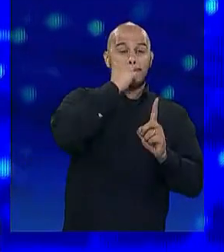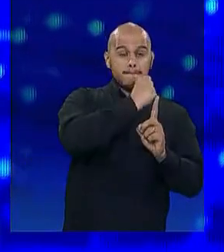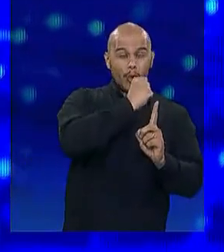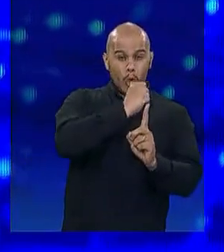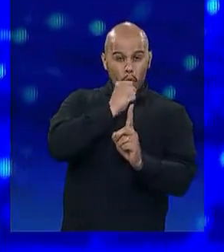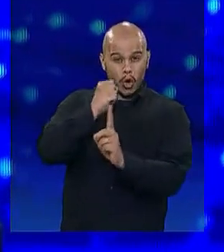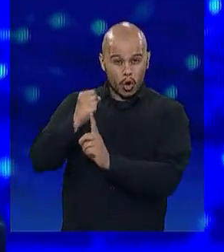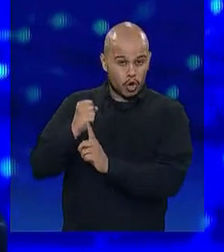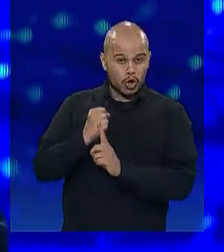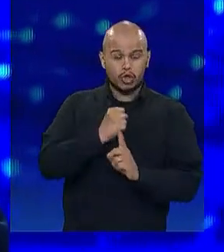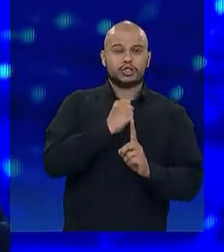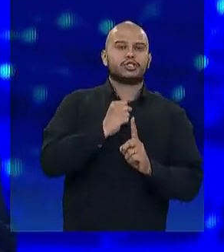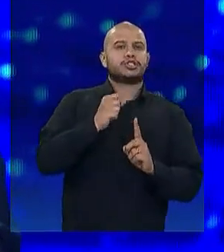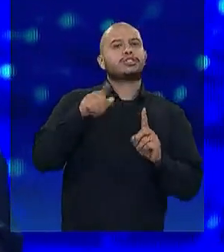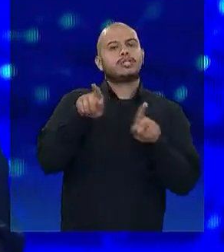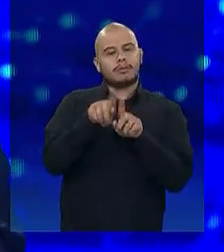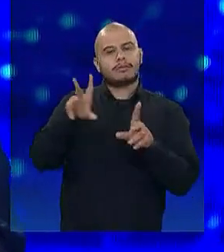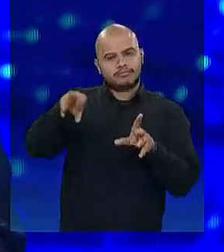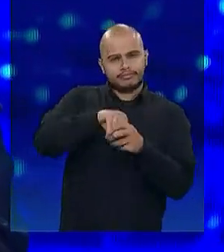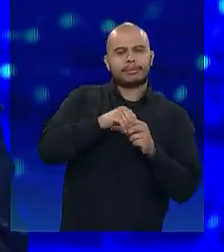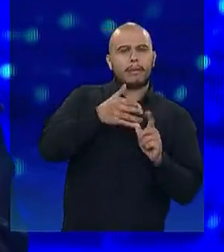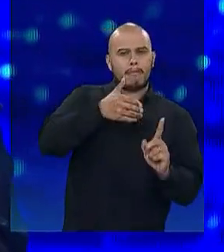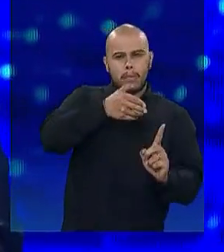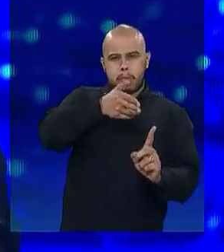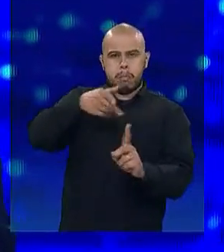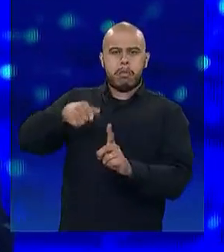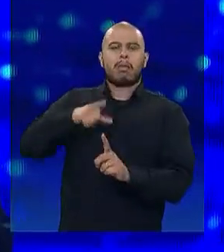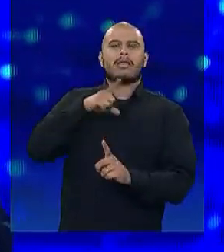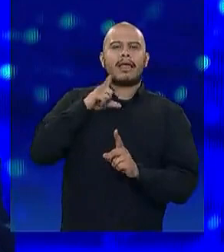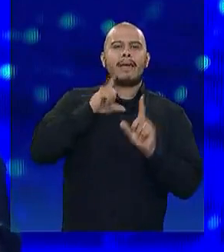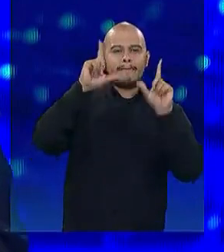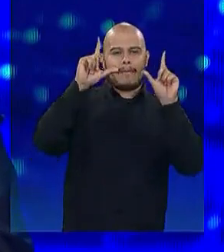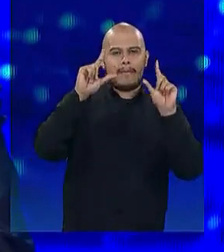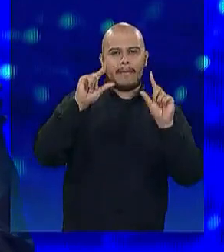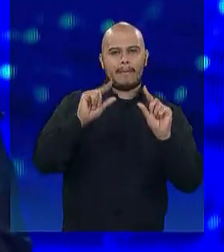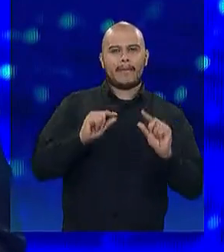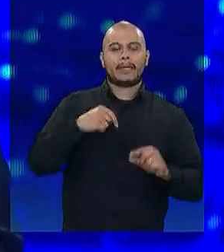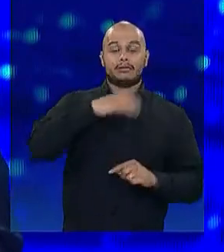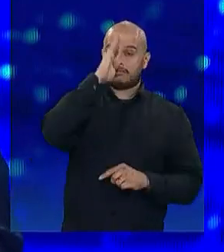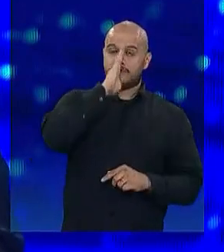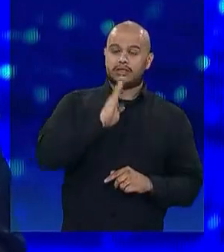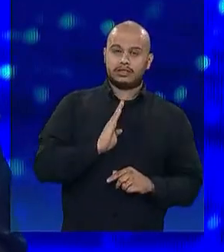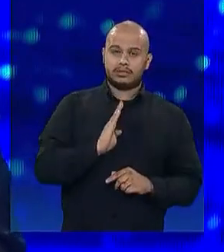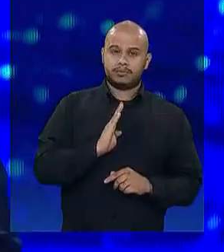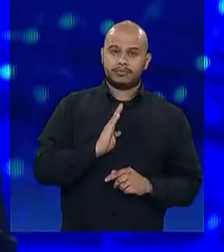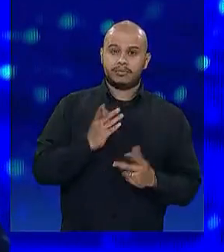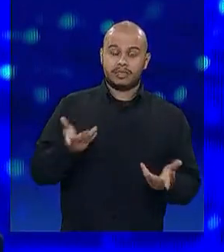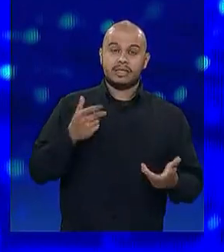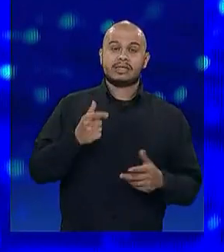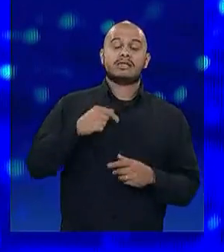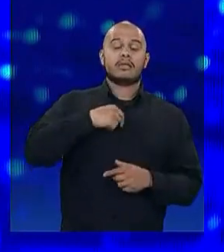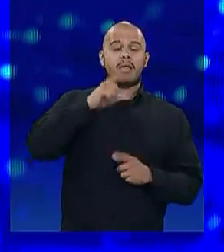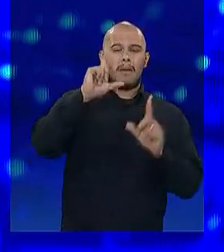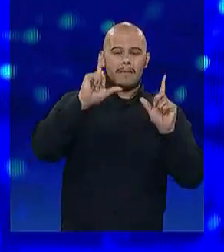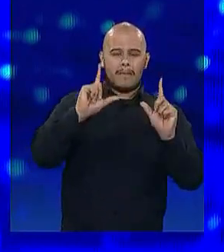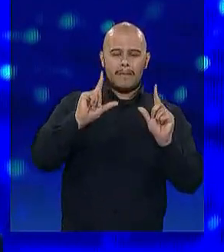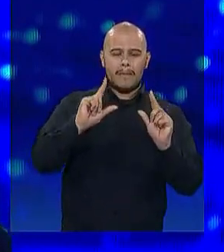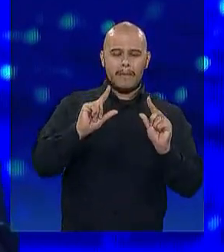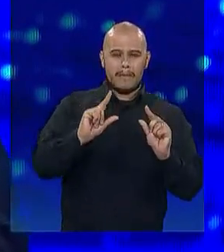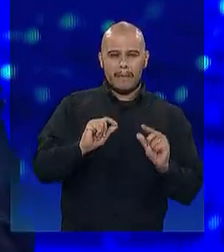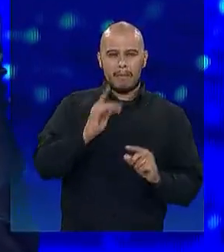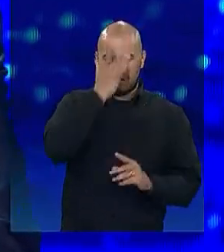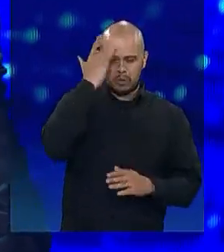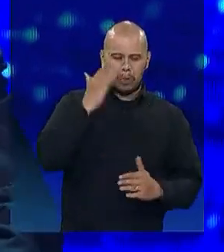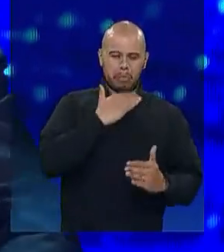a incluída da arma de fogo, obviamente, têm diminuído no Brasil. E nesse universo, que tem diminuído o número de vítimas